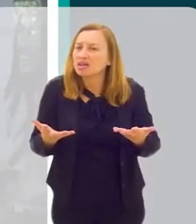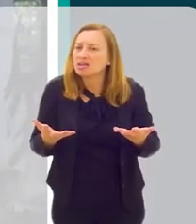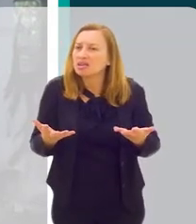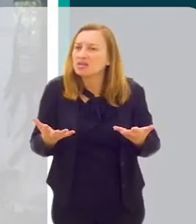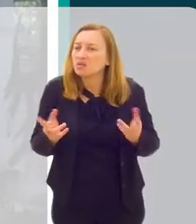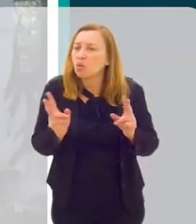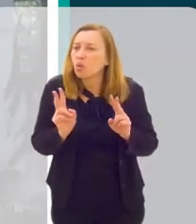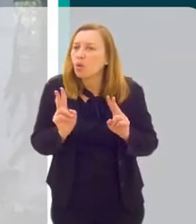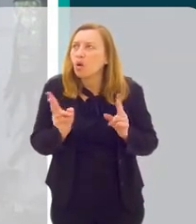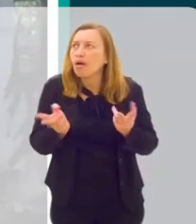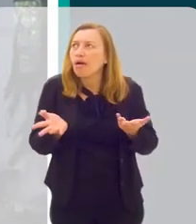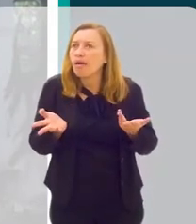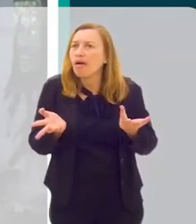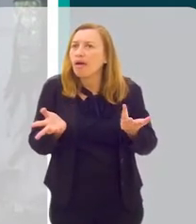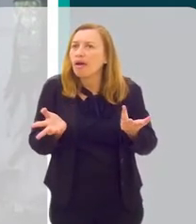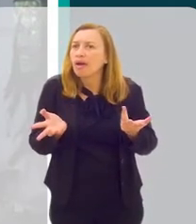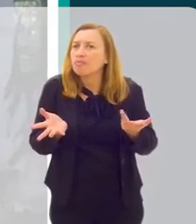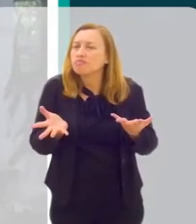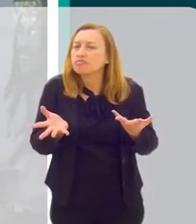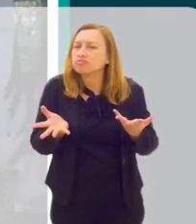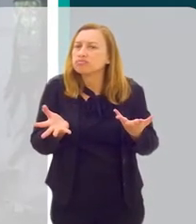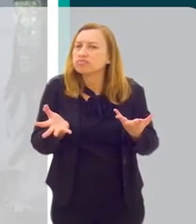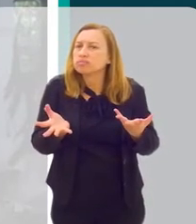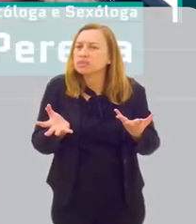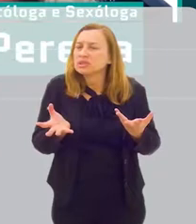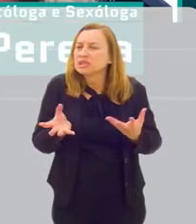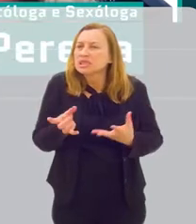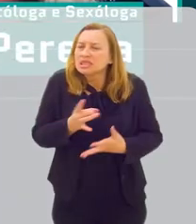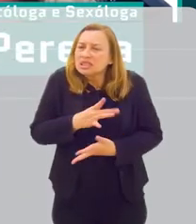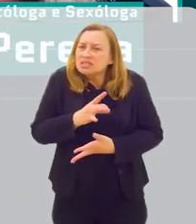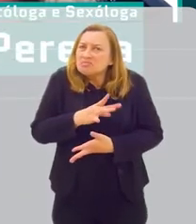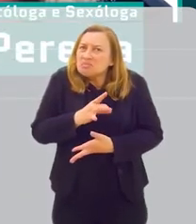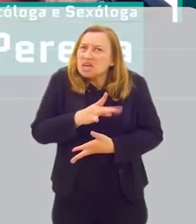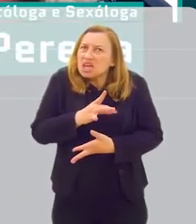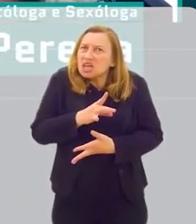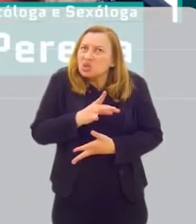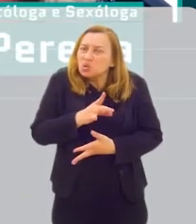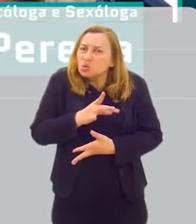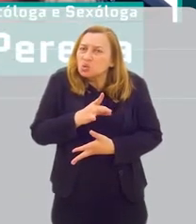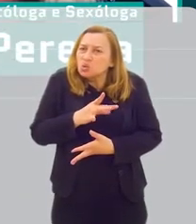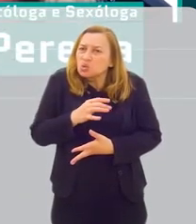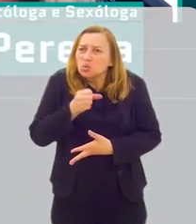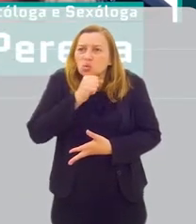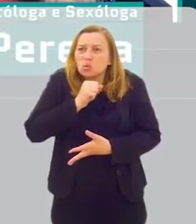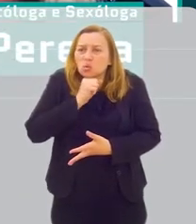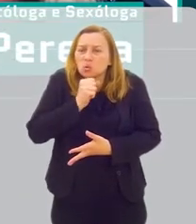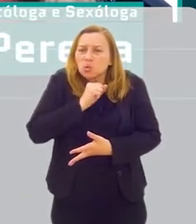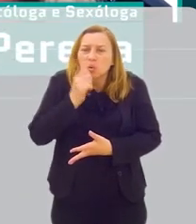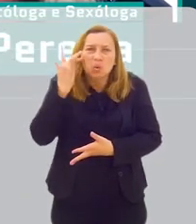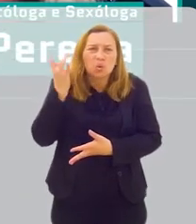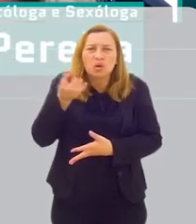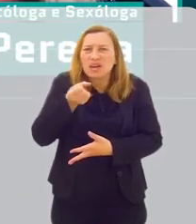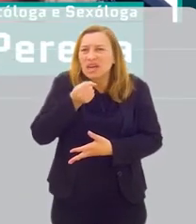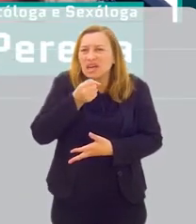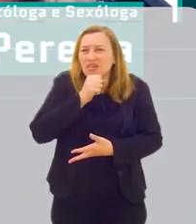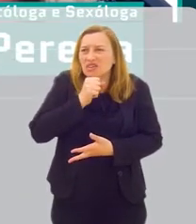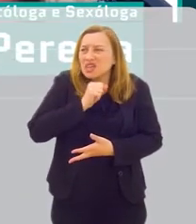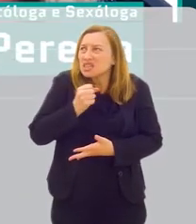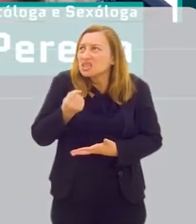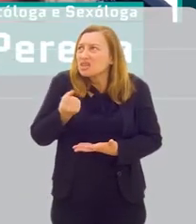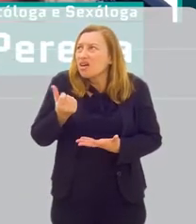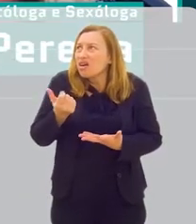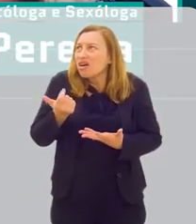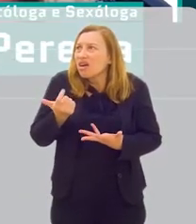aprisionados com esse medo de envelhecer e achando que a velhice